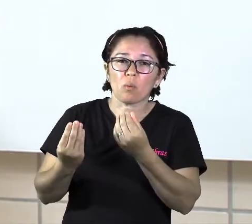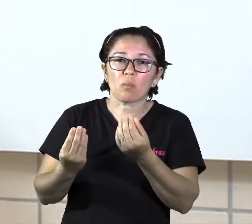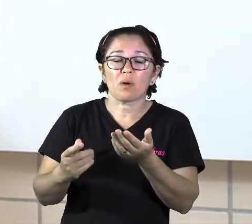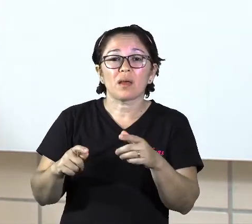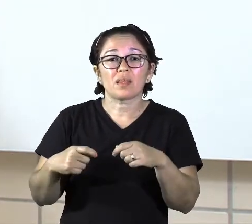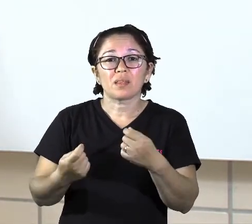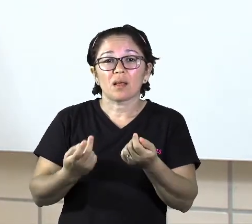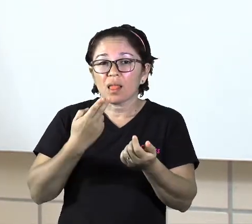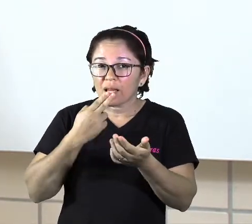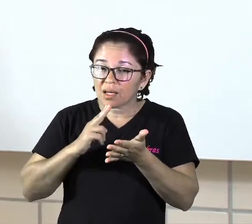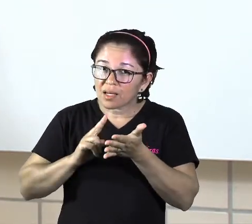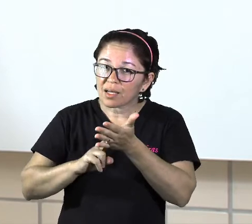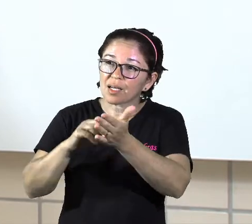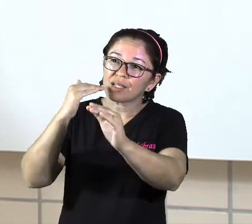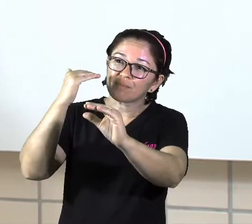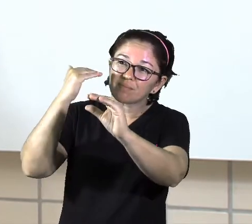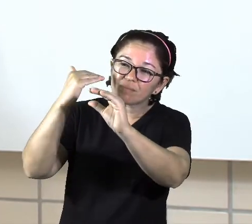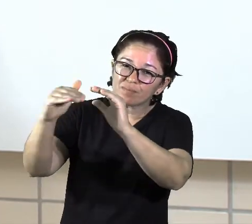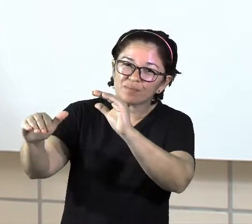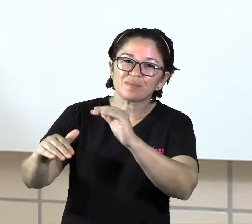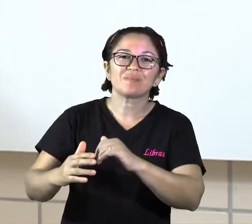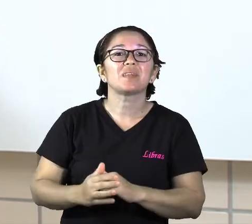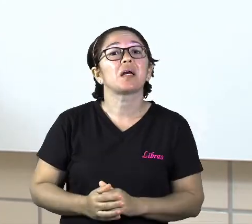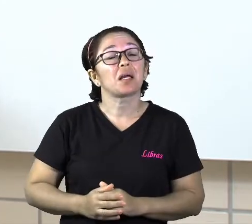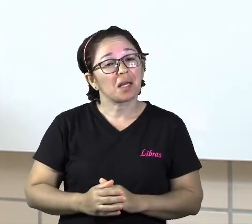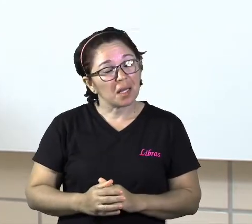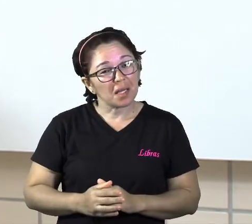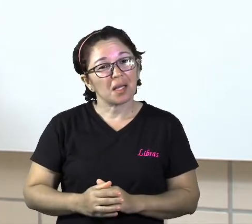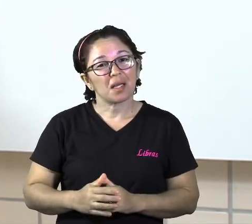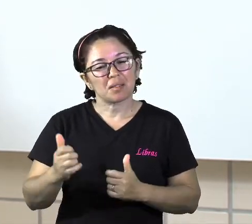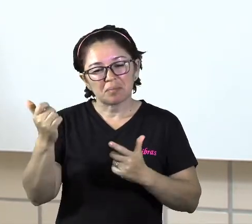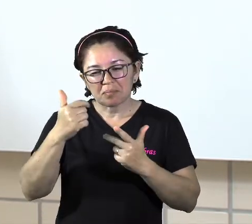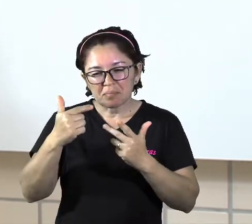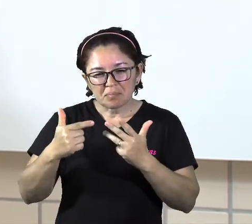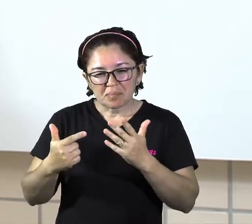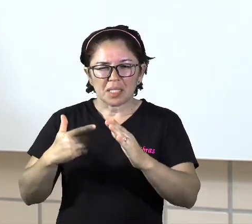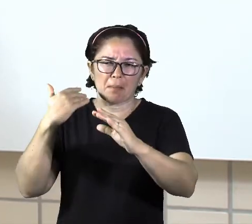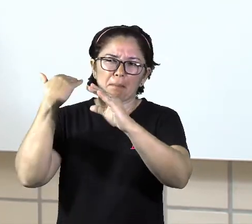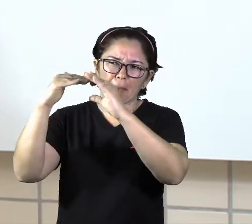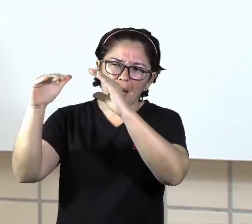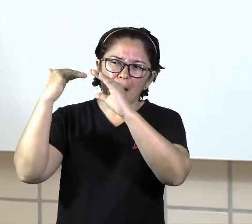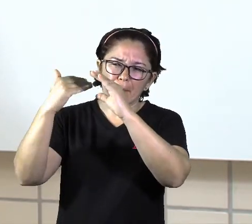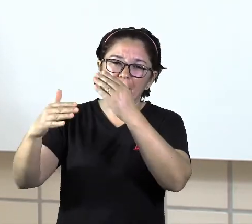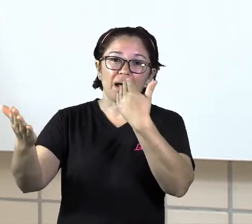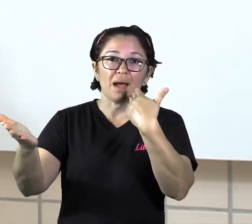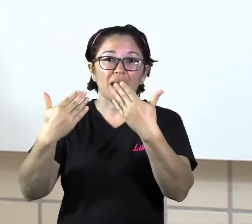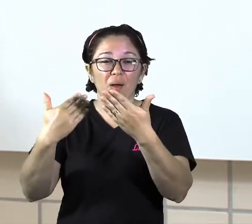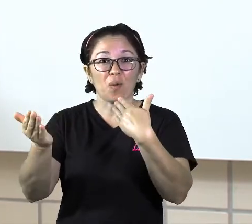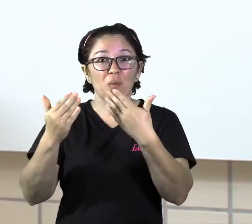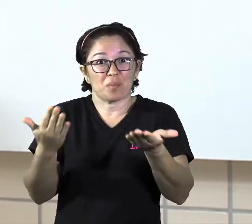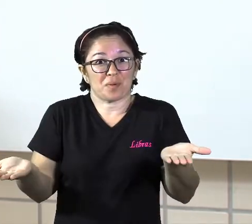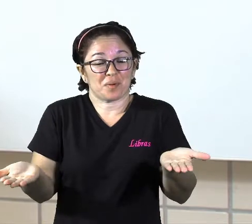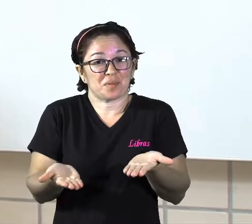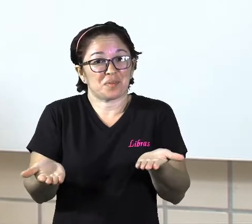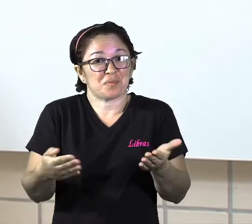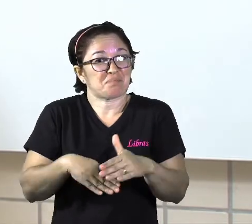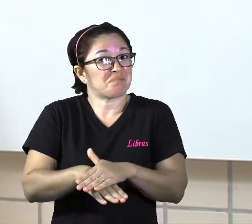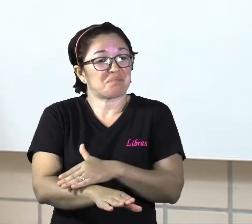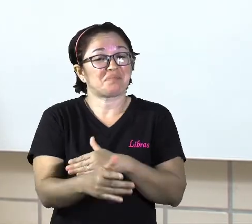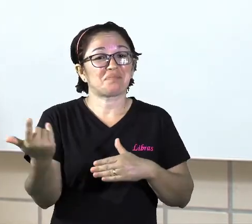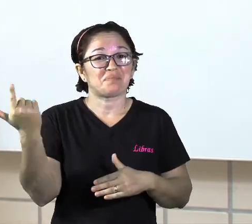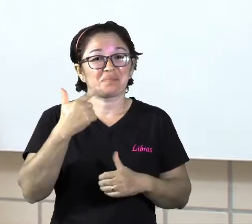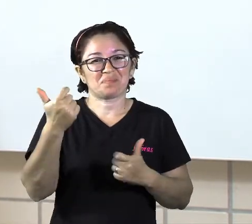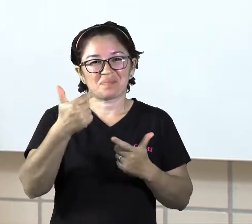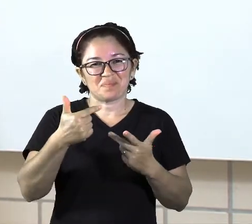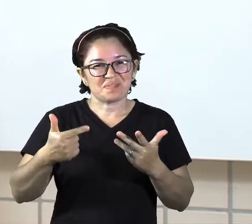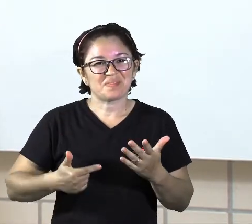cartas, depois surgiu telegramas e tantos outros meios de comunicação que nós temos hoje. E os meios de comunicação, eles